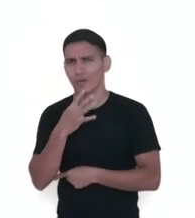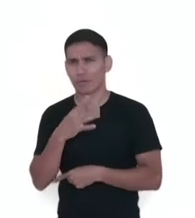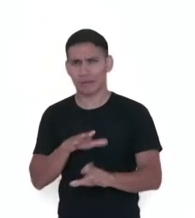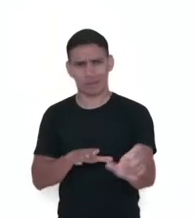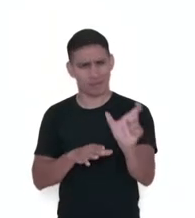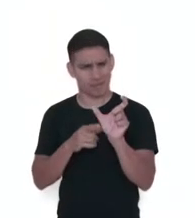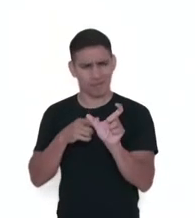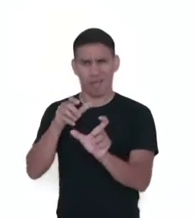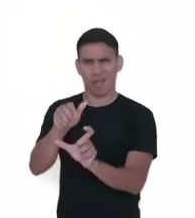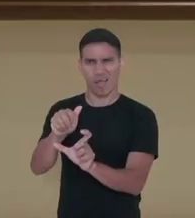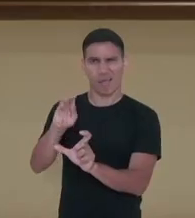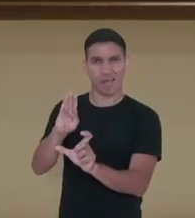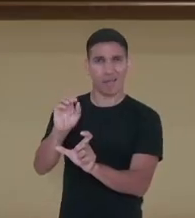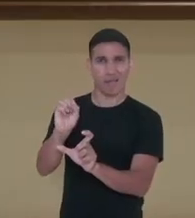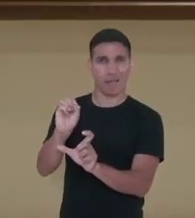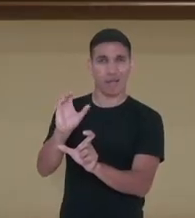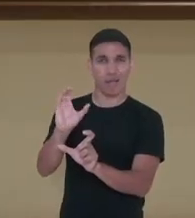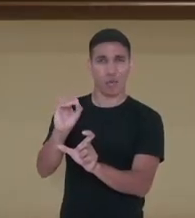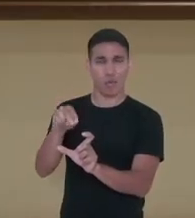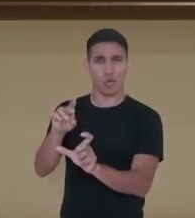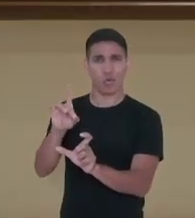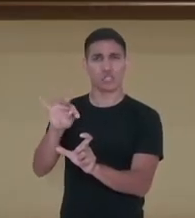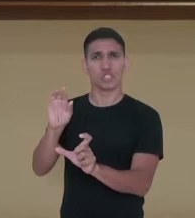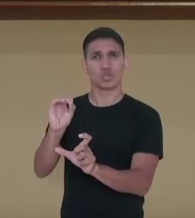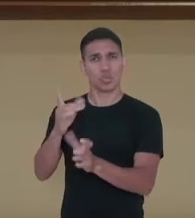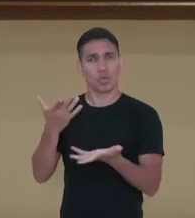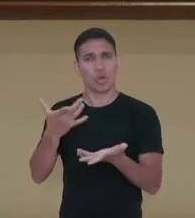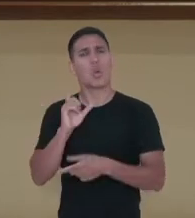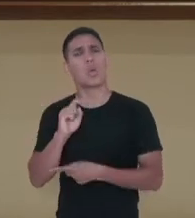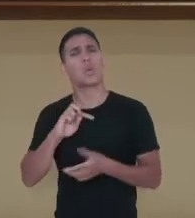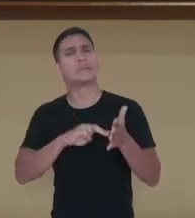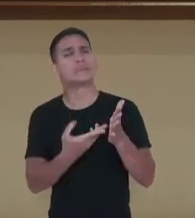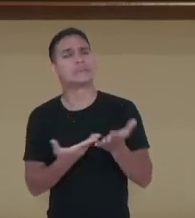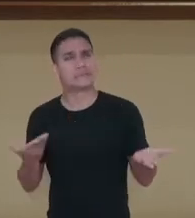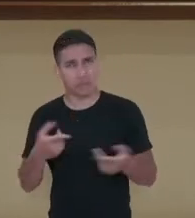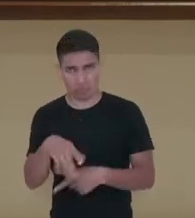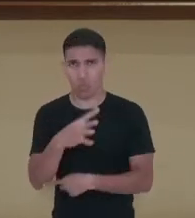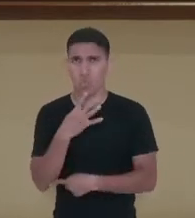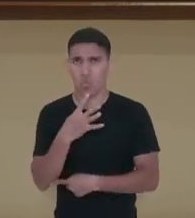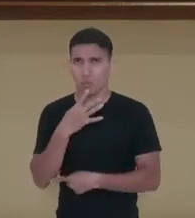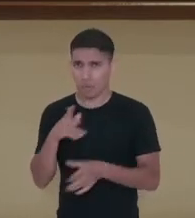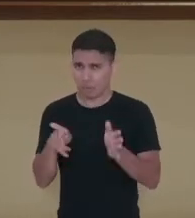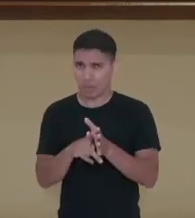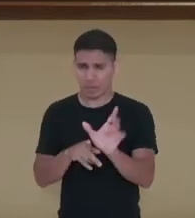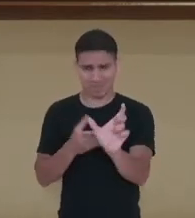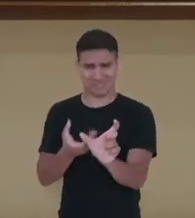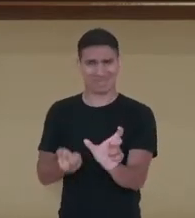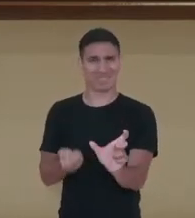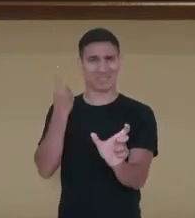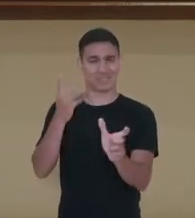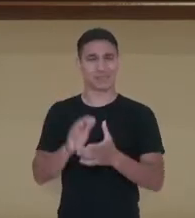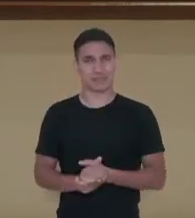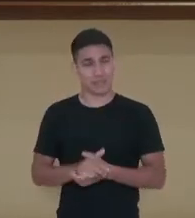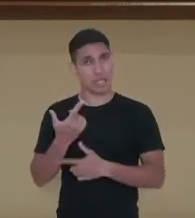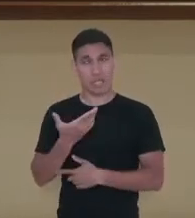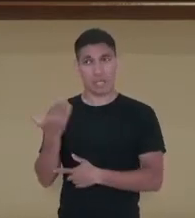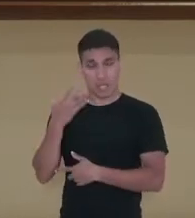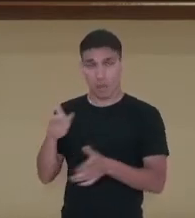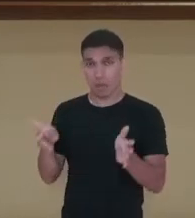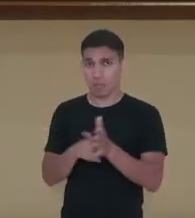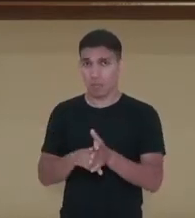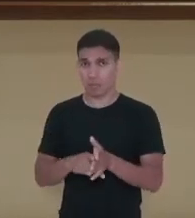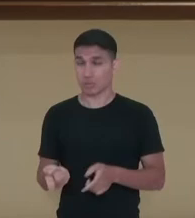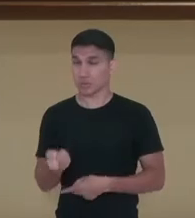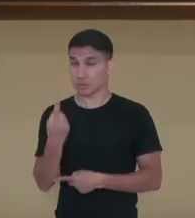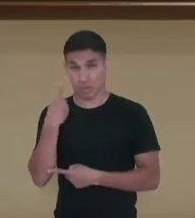palavra abscôndito? O que essa palavra sugere? Você conhece palavras bem esquisitas? Essa palavra aqui, abscôndito,